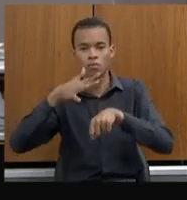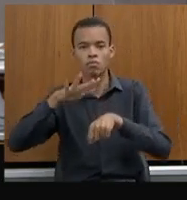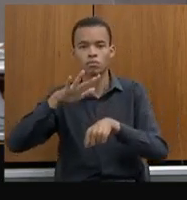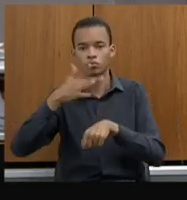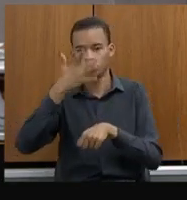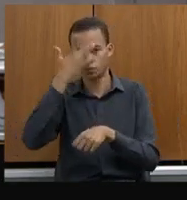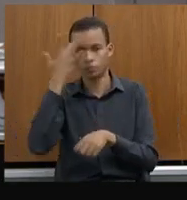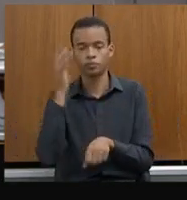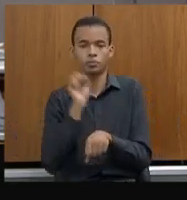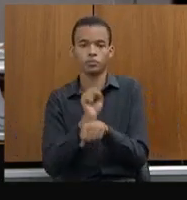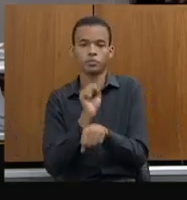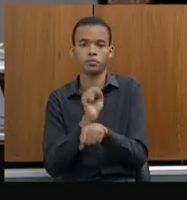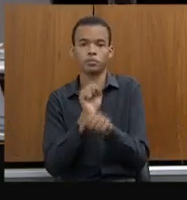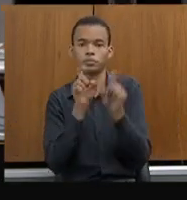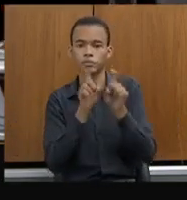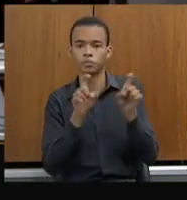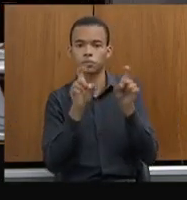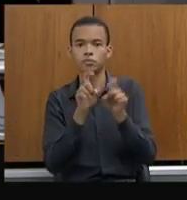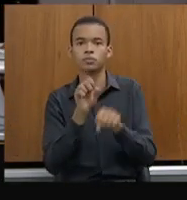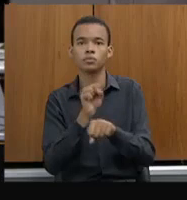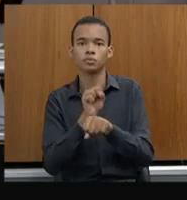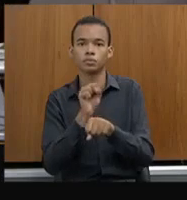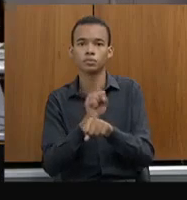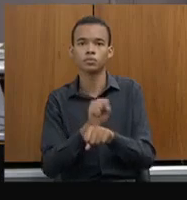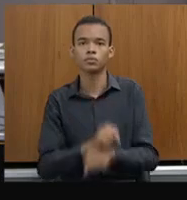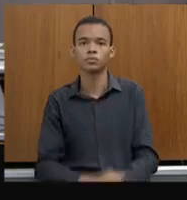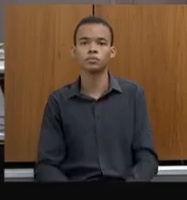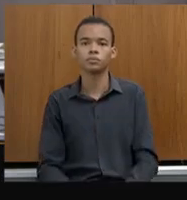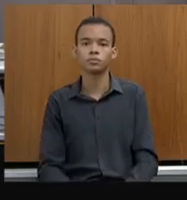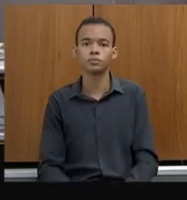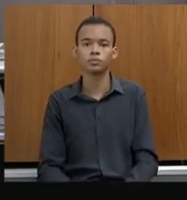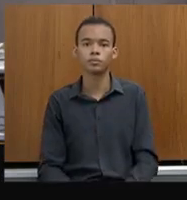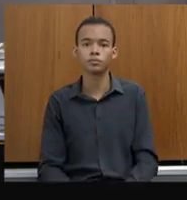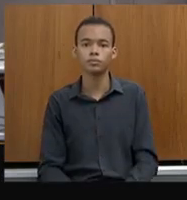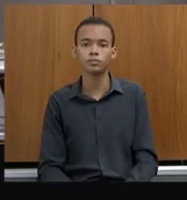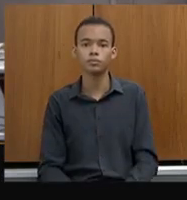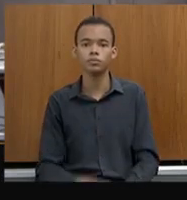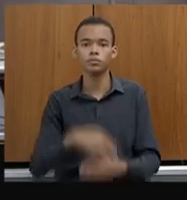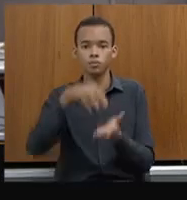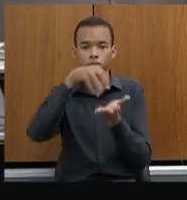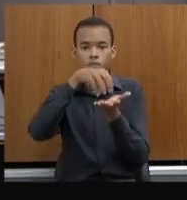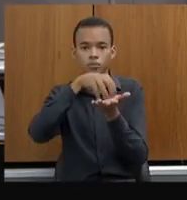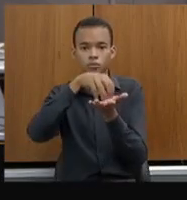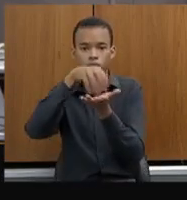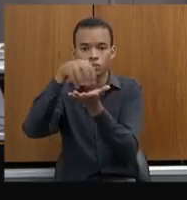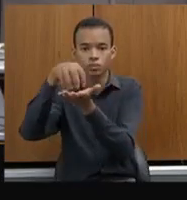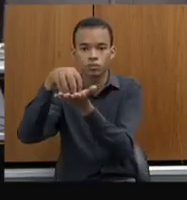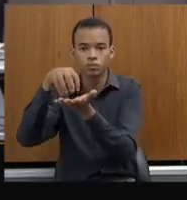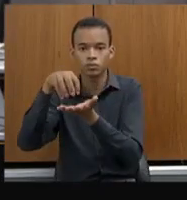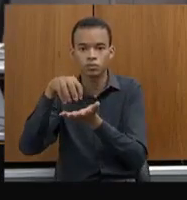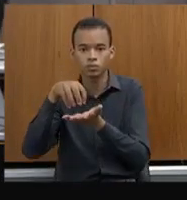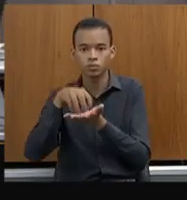digital. Então, essas unidades, esses